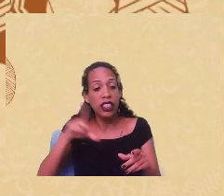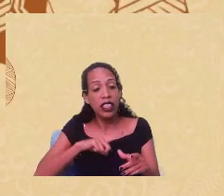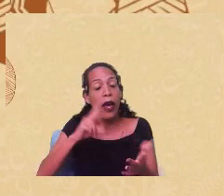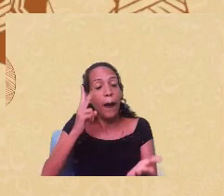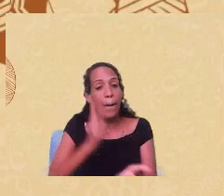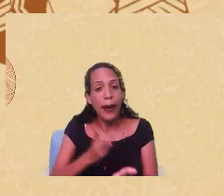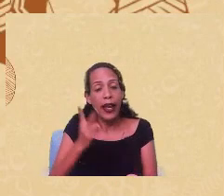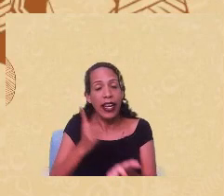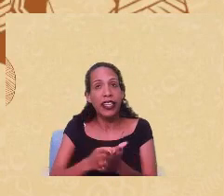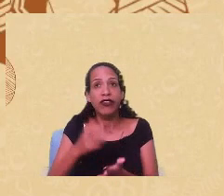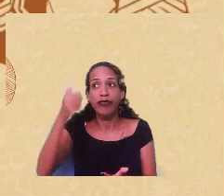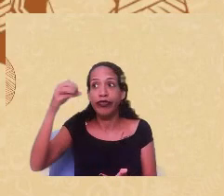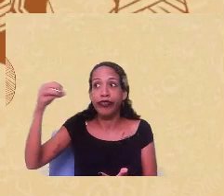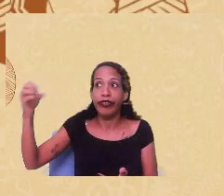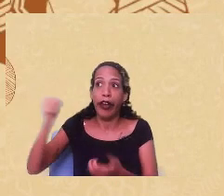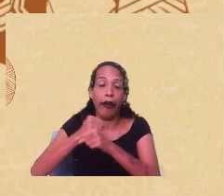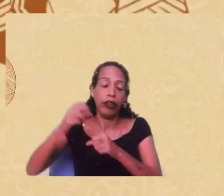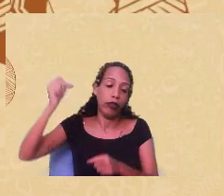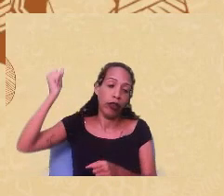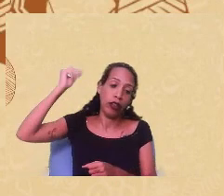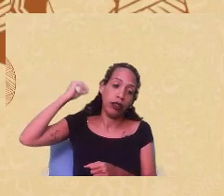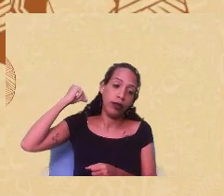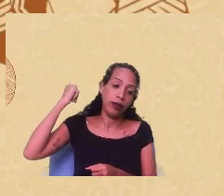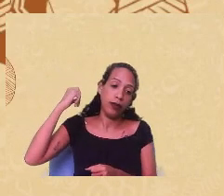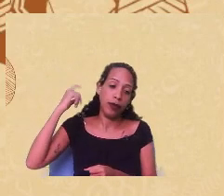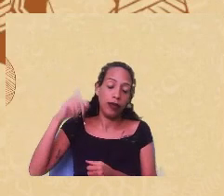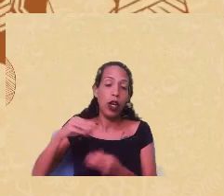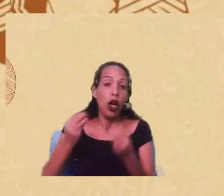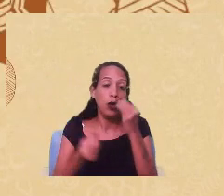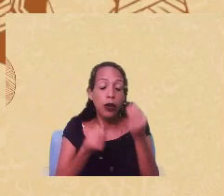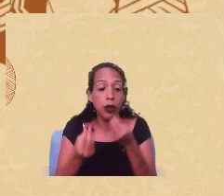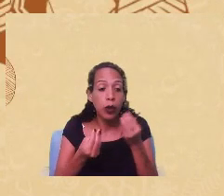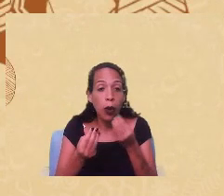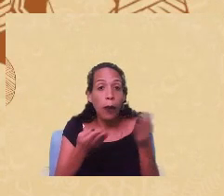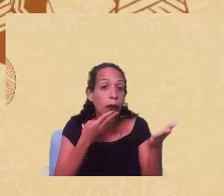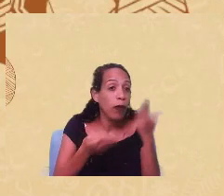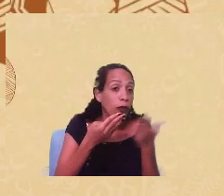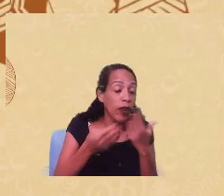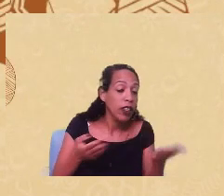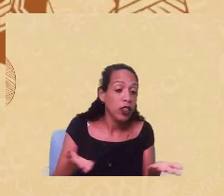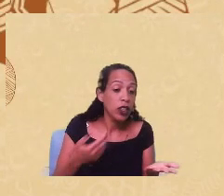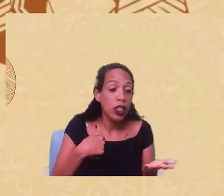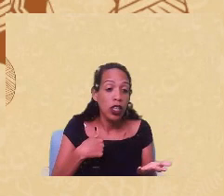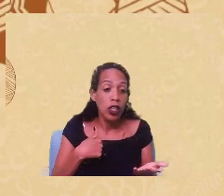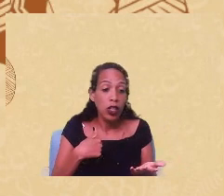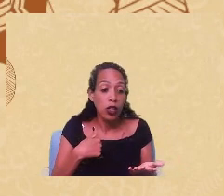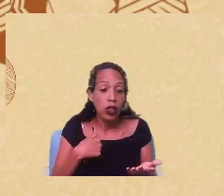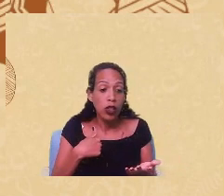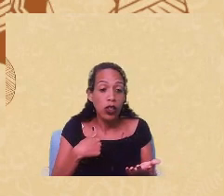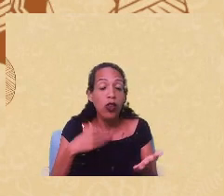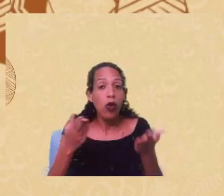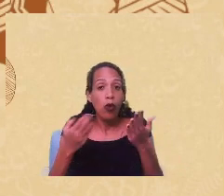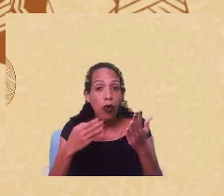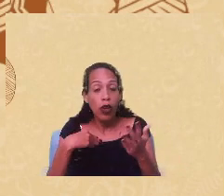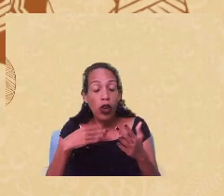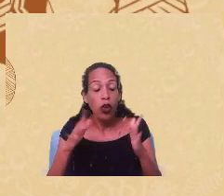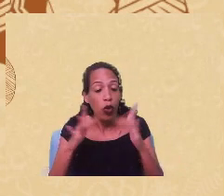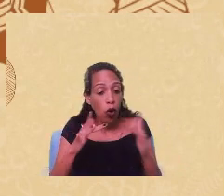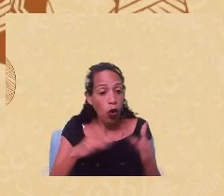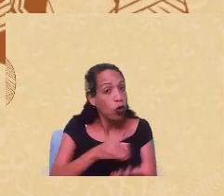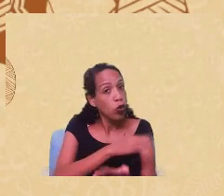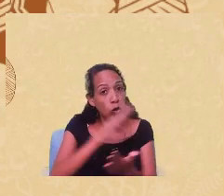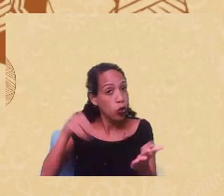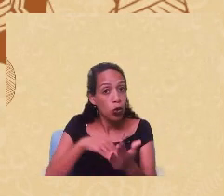100 anos atrás. Então, como é que a gente discute isso? Eu estou dialogando e concordando com tudo o que você falou,